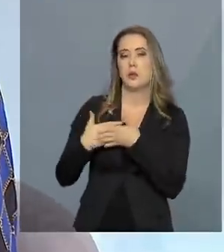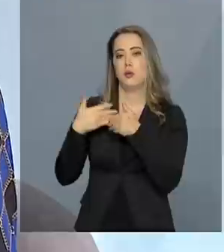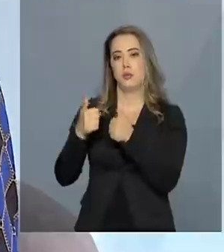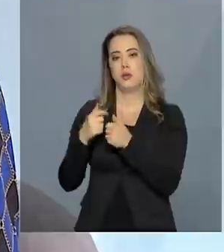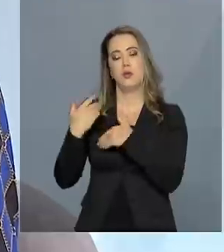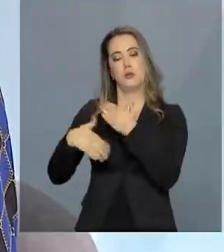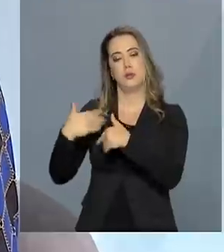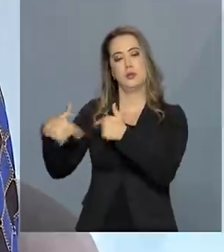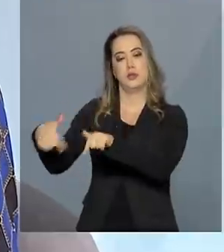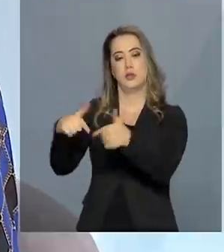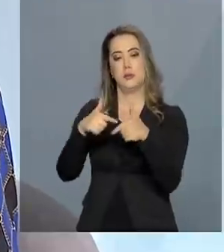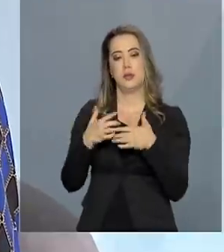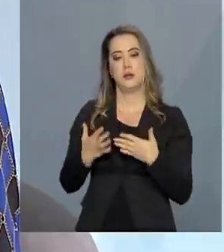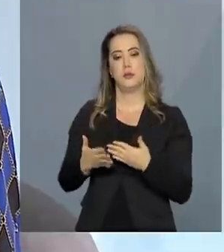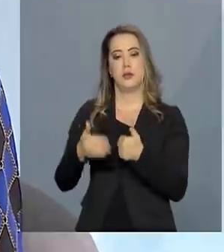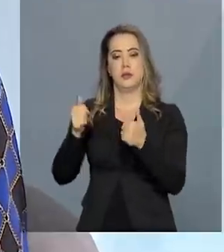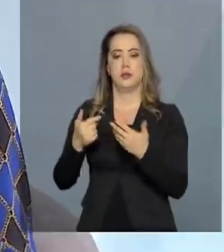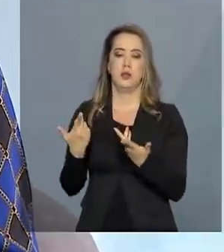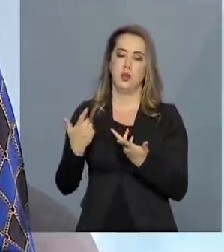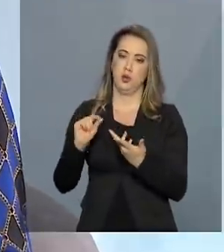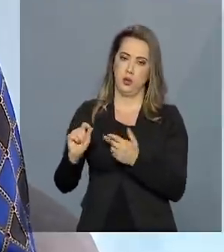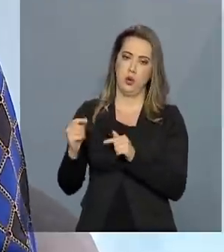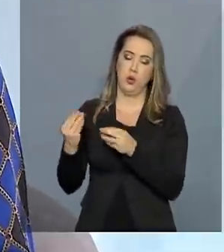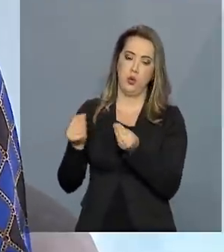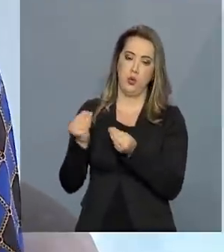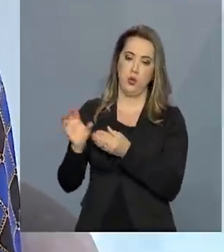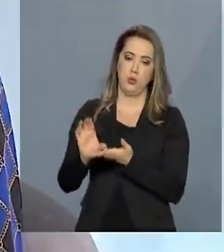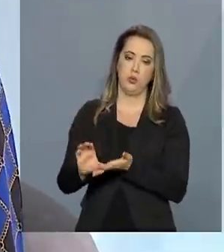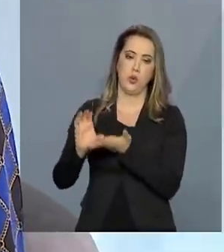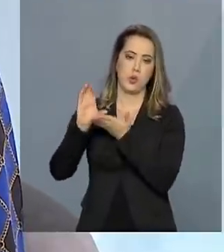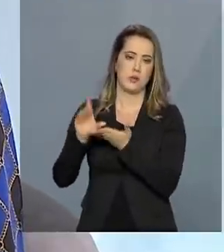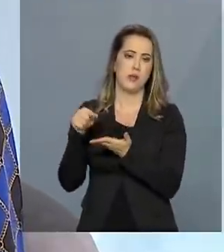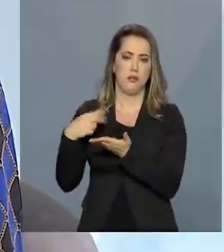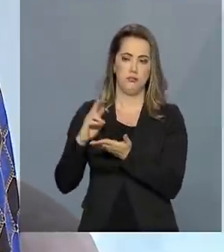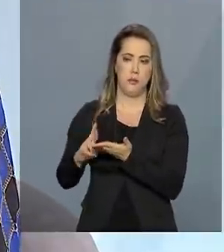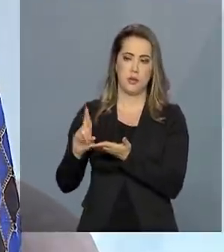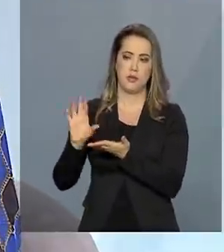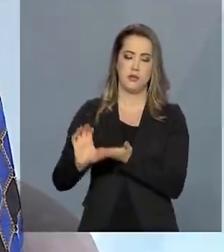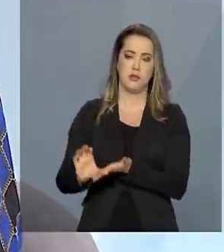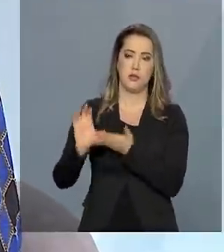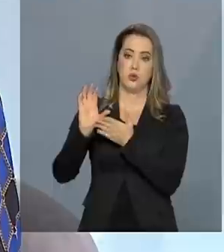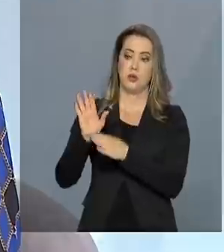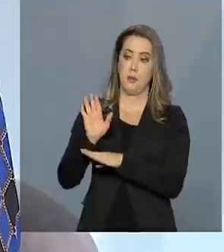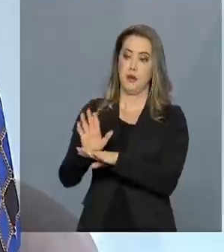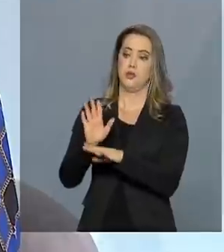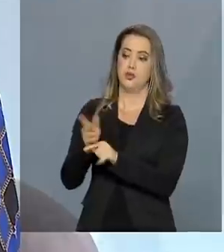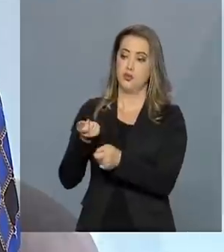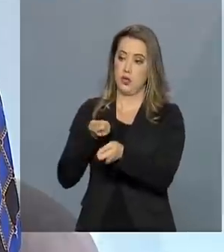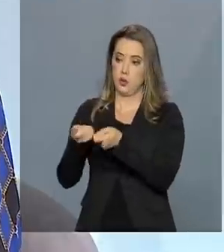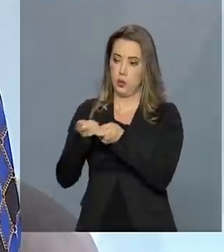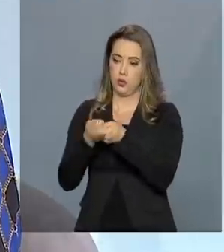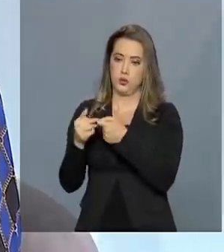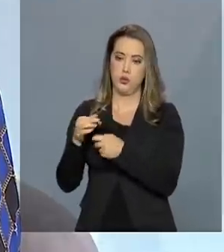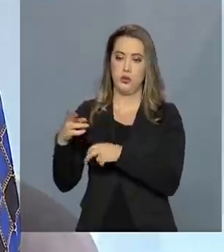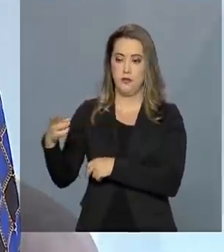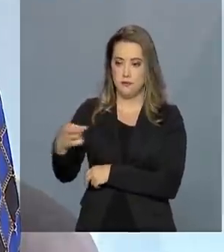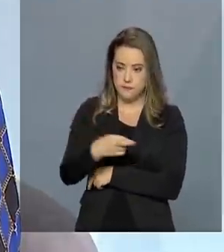desempenharem esse papel de ajudar na fiscalização desses recursos.